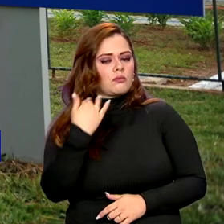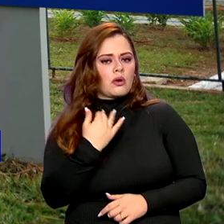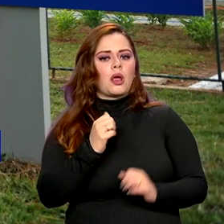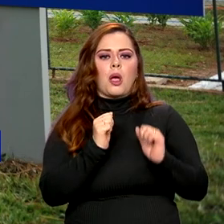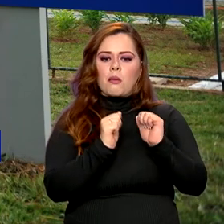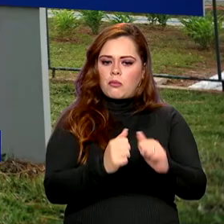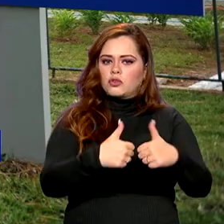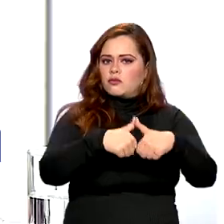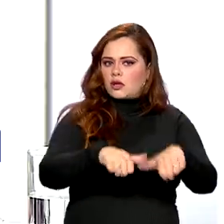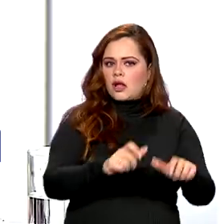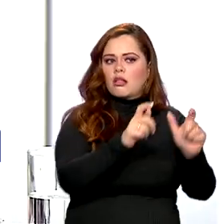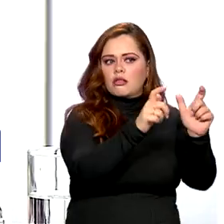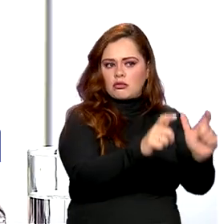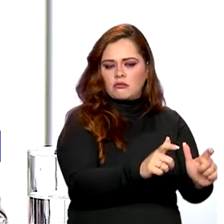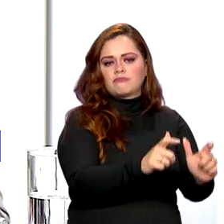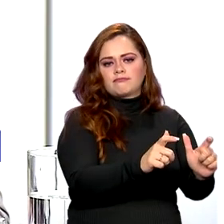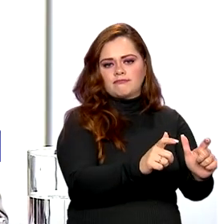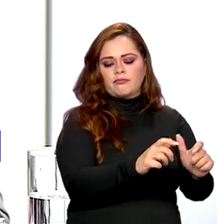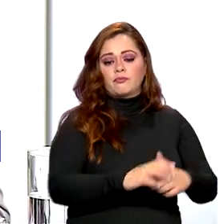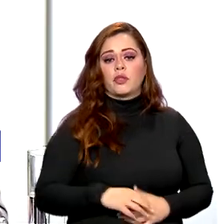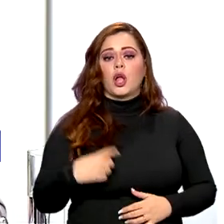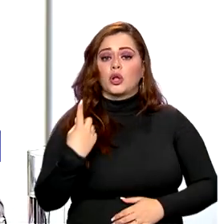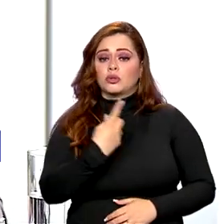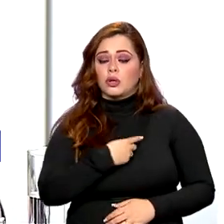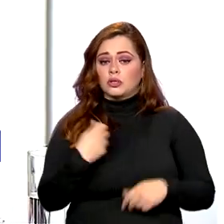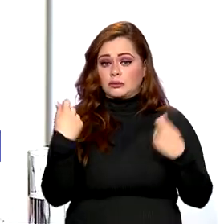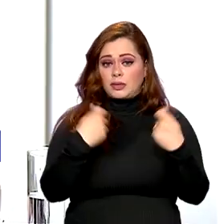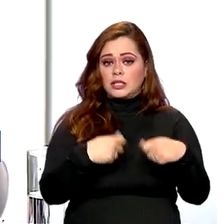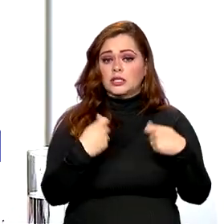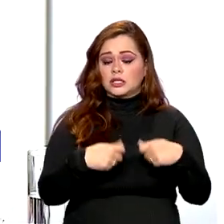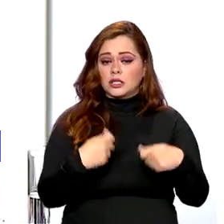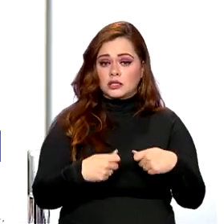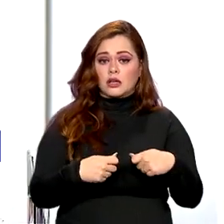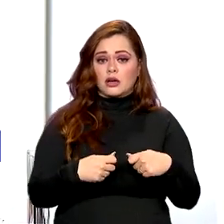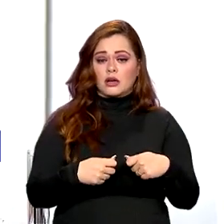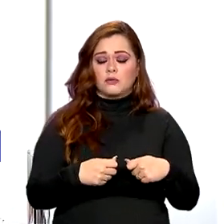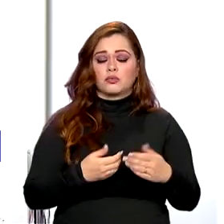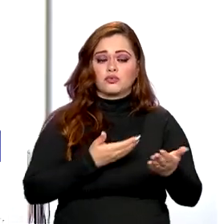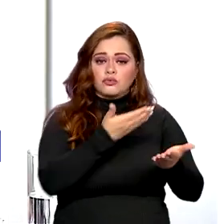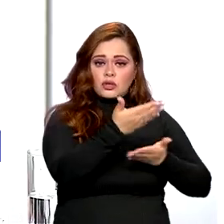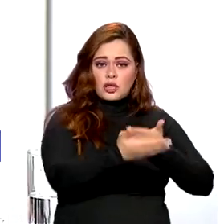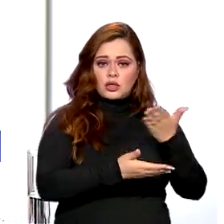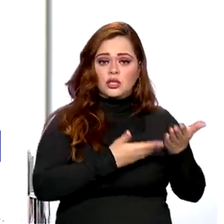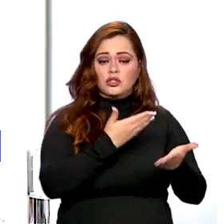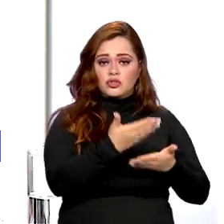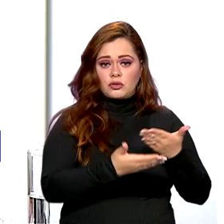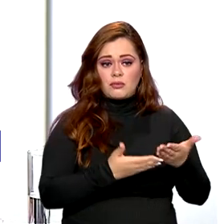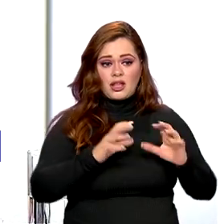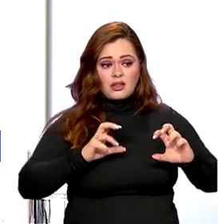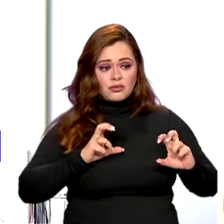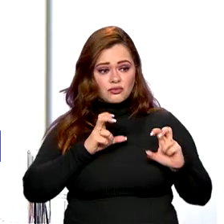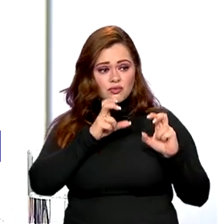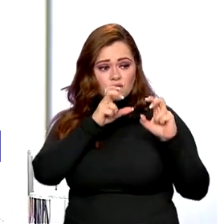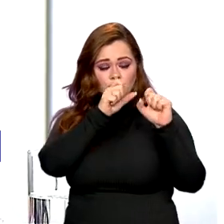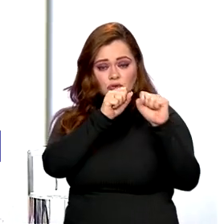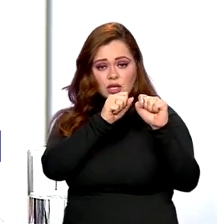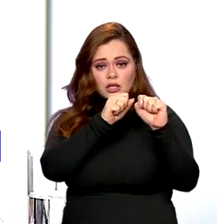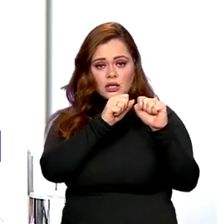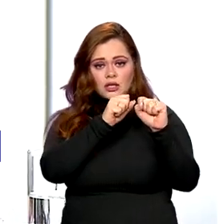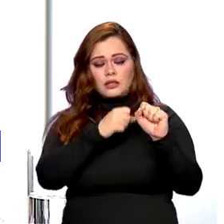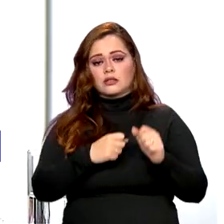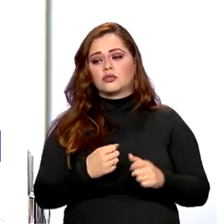hospedada no local. Nós precisamos ter ações de atendimento, de fortalecimento